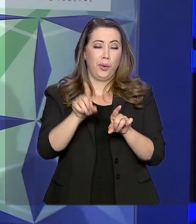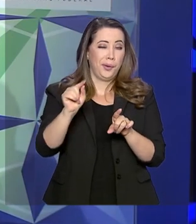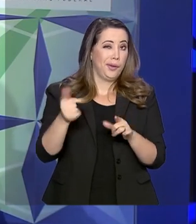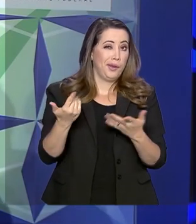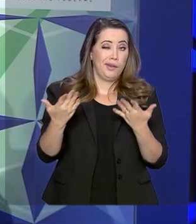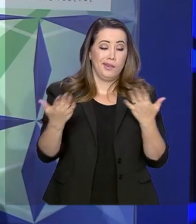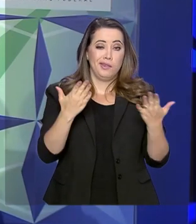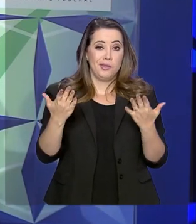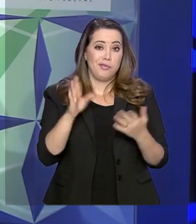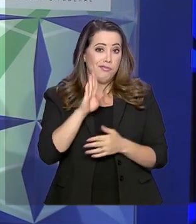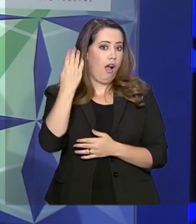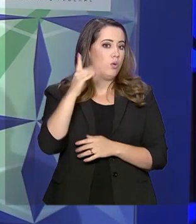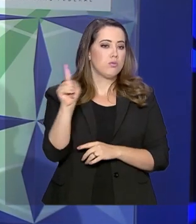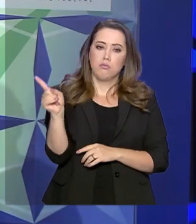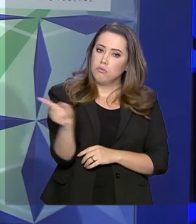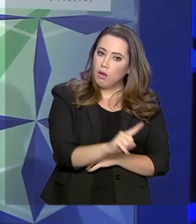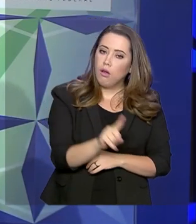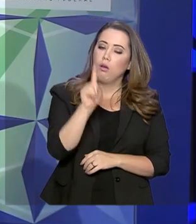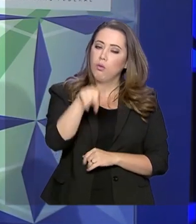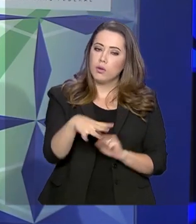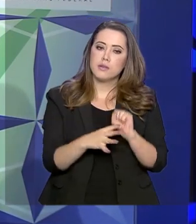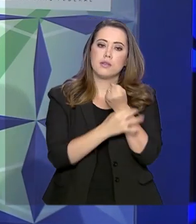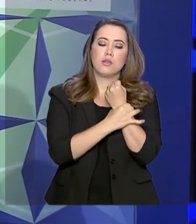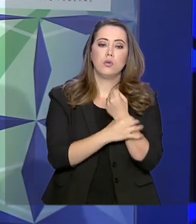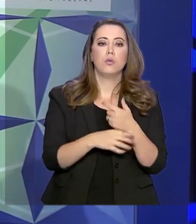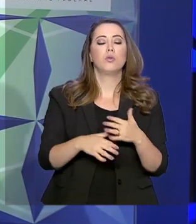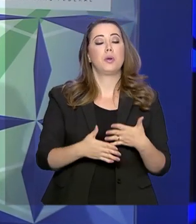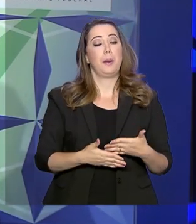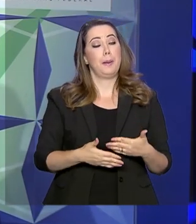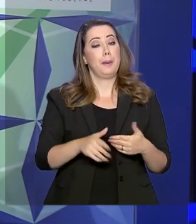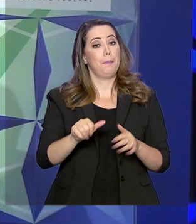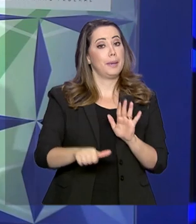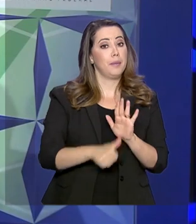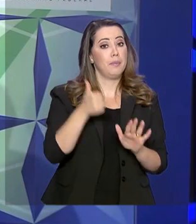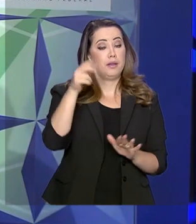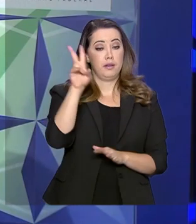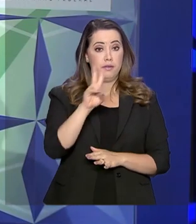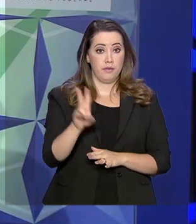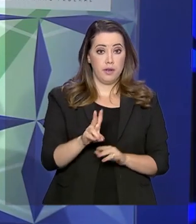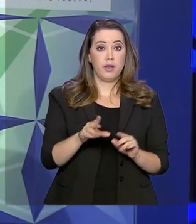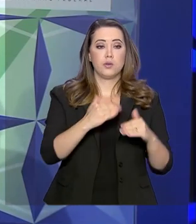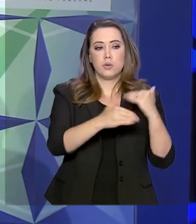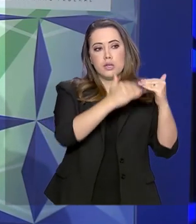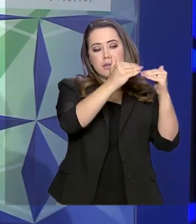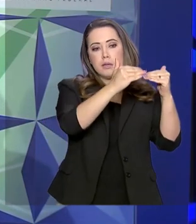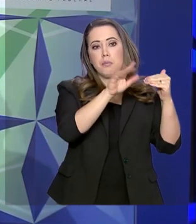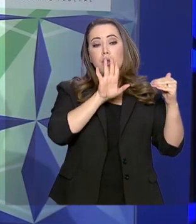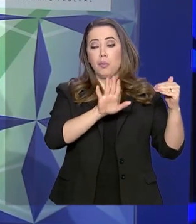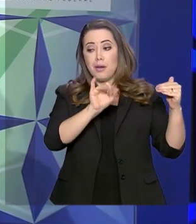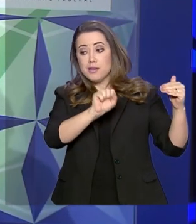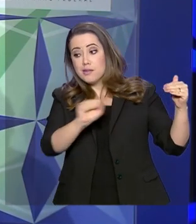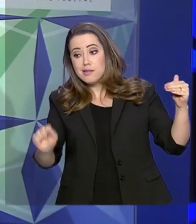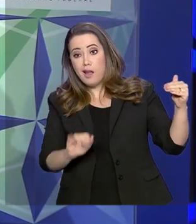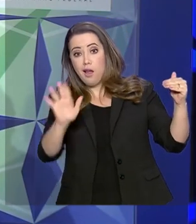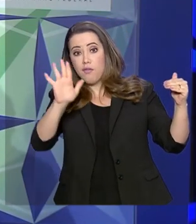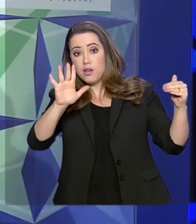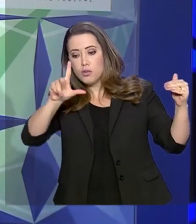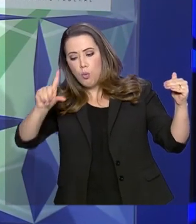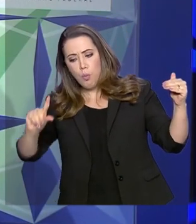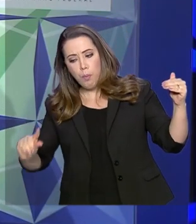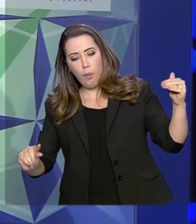É a primeira vez que a inflação desce com o crescimento econômico reacelerando nos últimos 30 anos. Estamos com as inflações mais baixas